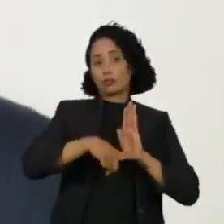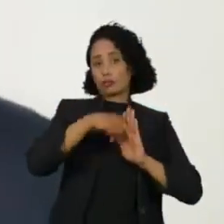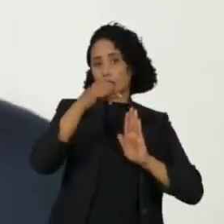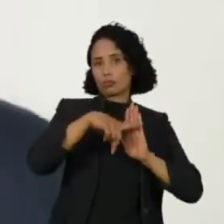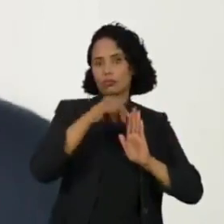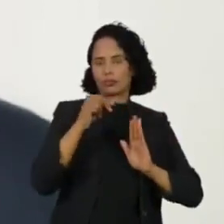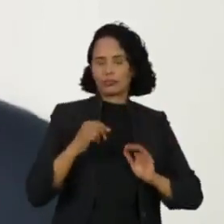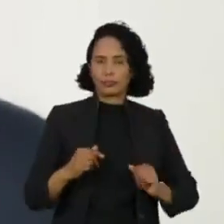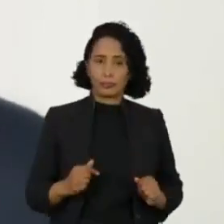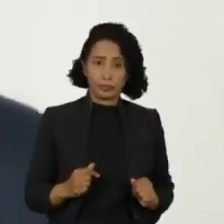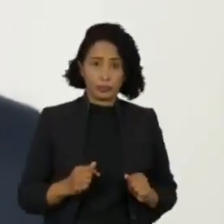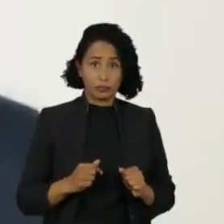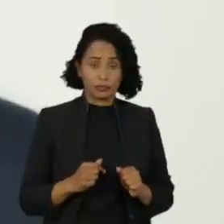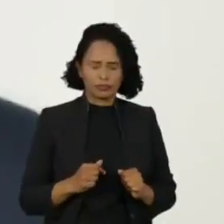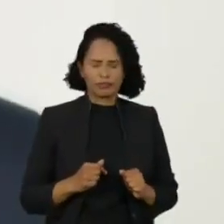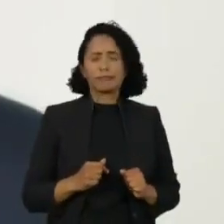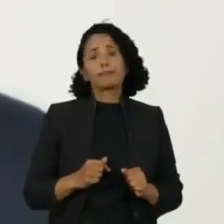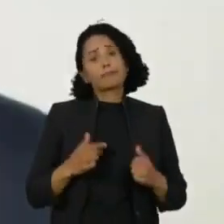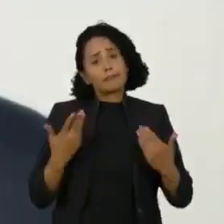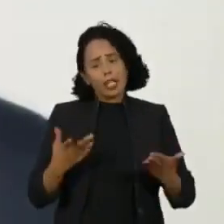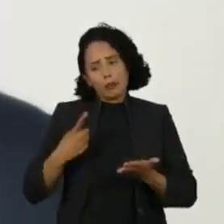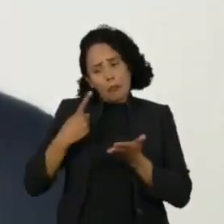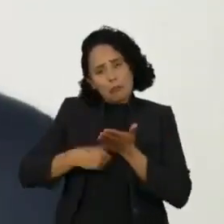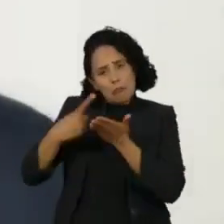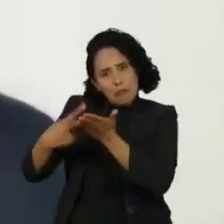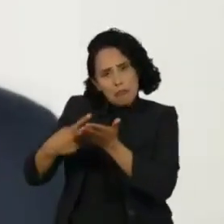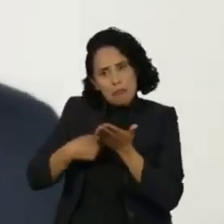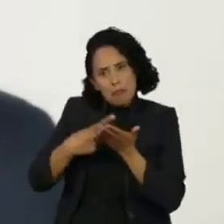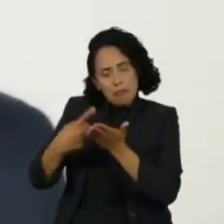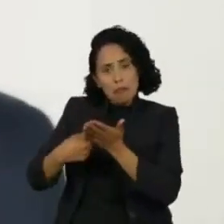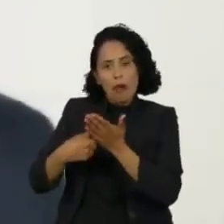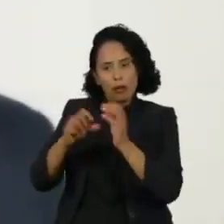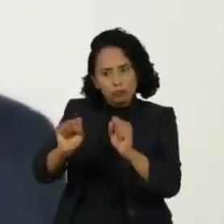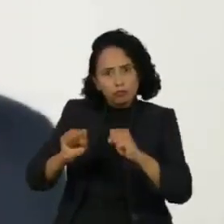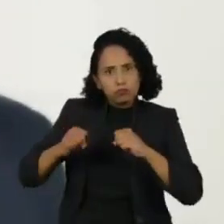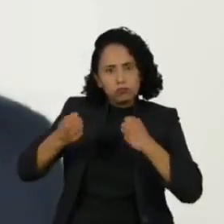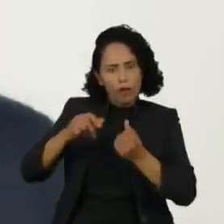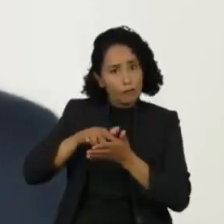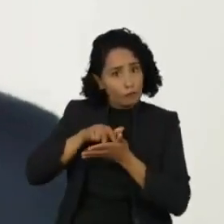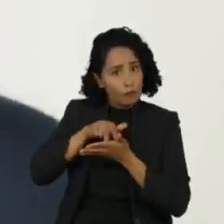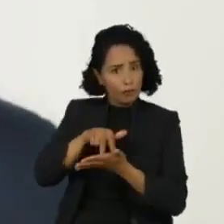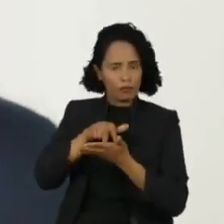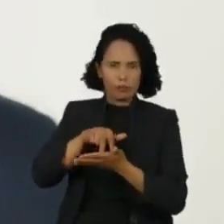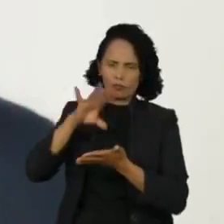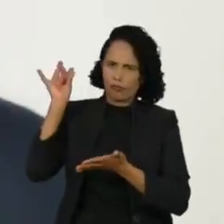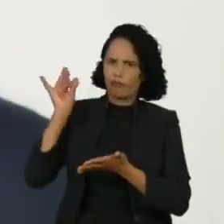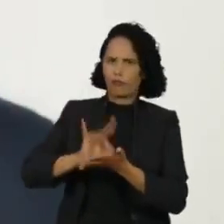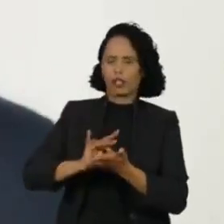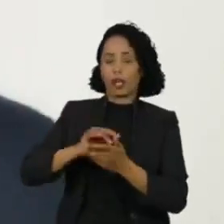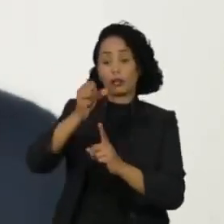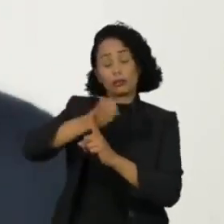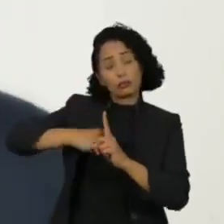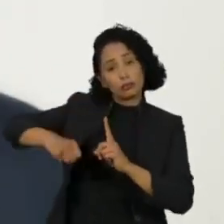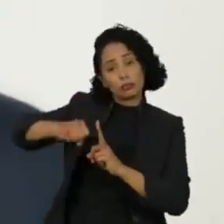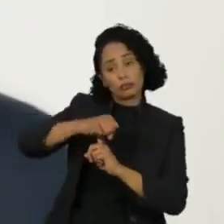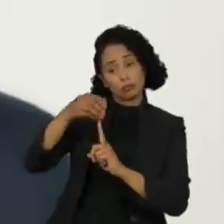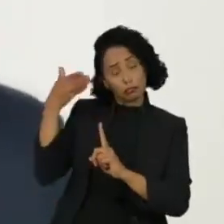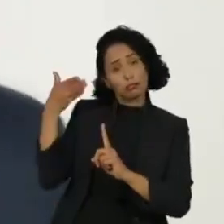Esse Pacto é uma posição bem firme, principalmente da sociedade civil,